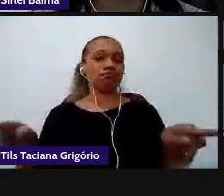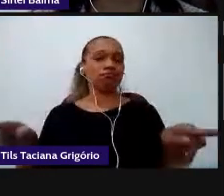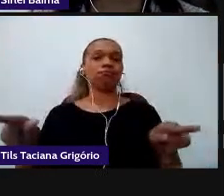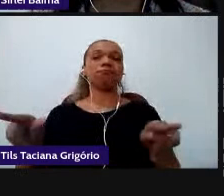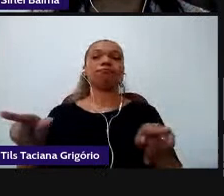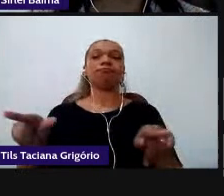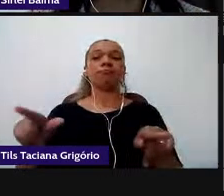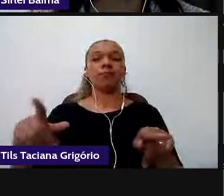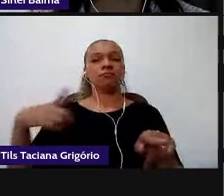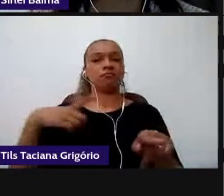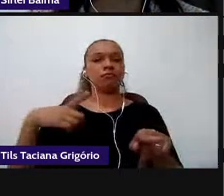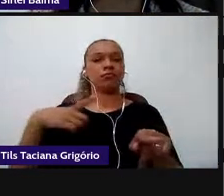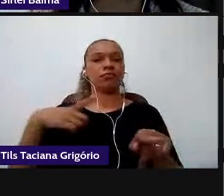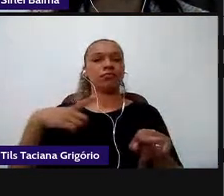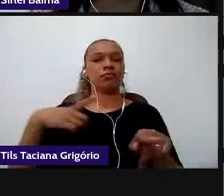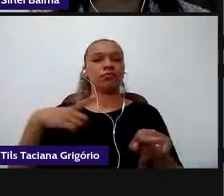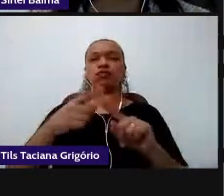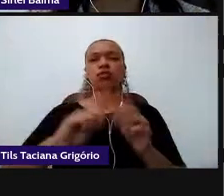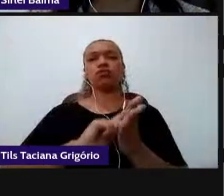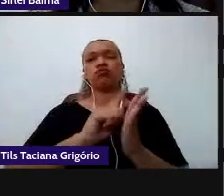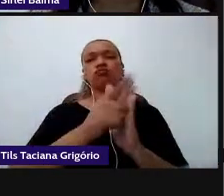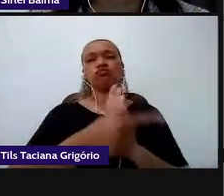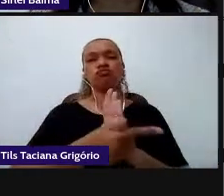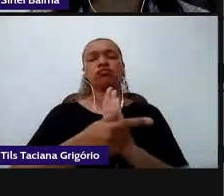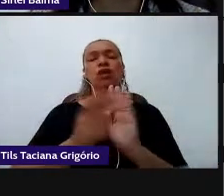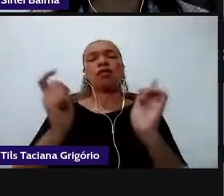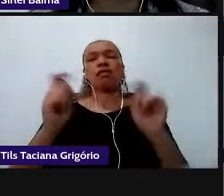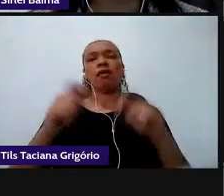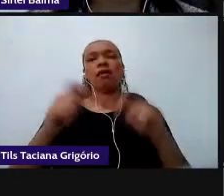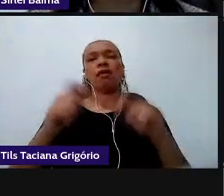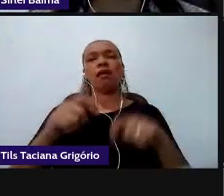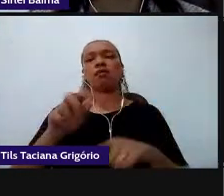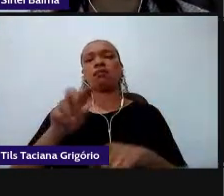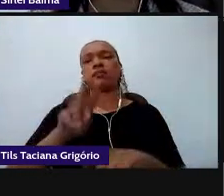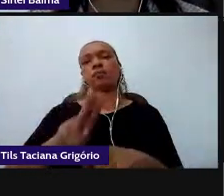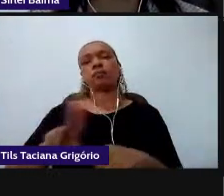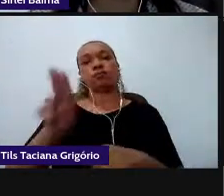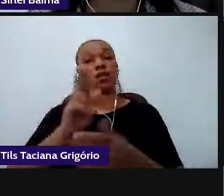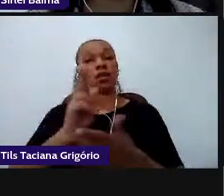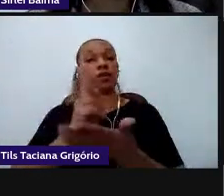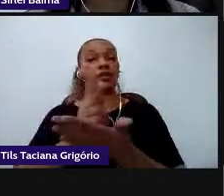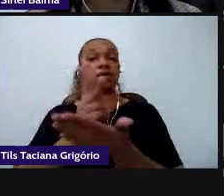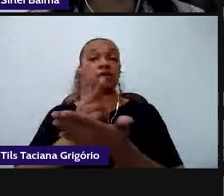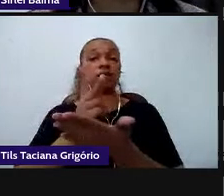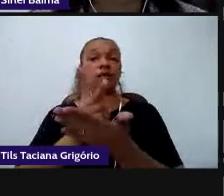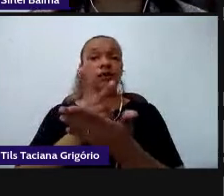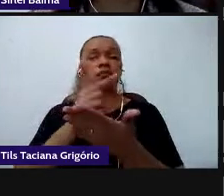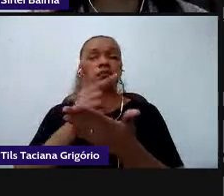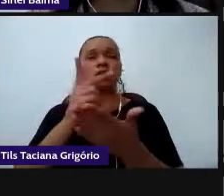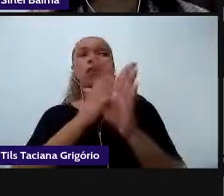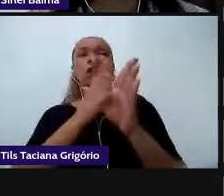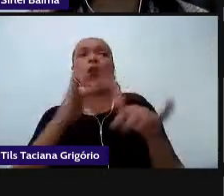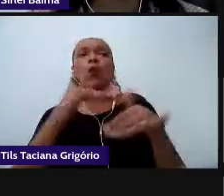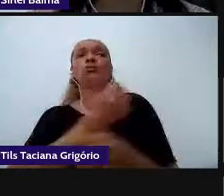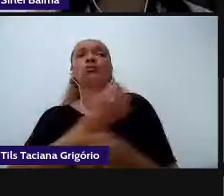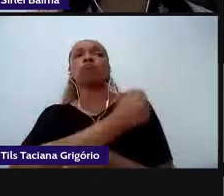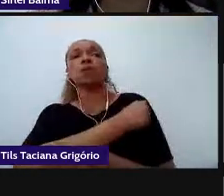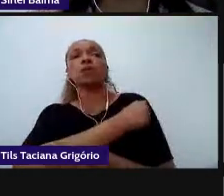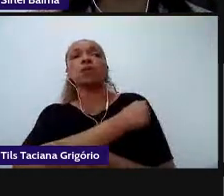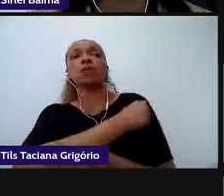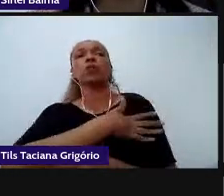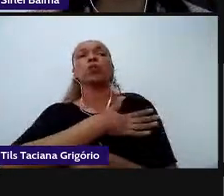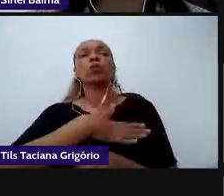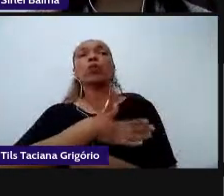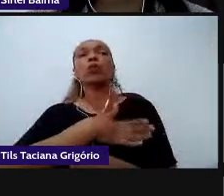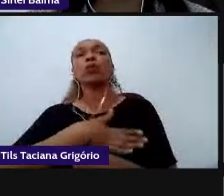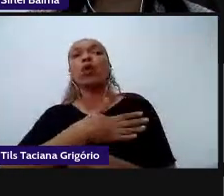trabalhados né sempre buscando identificar o gosto desse estudante identificar essa afinidade e fomentar essas